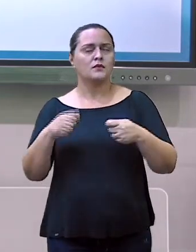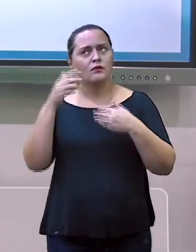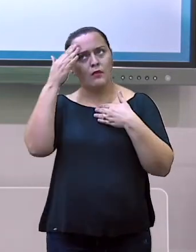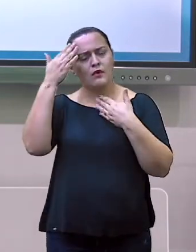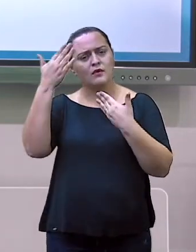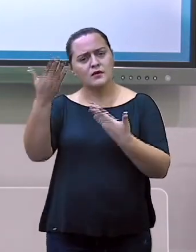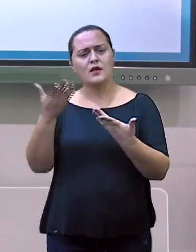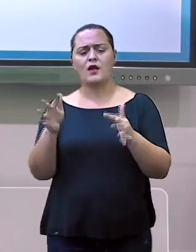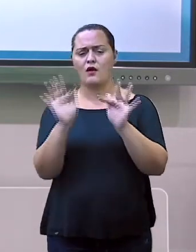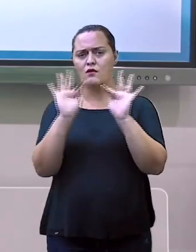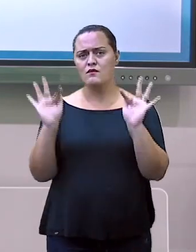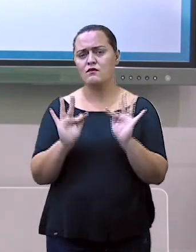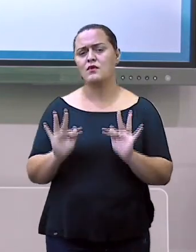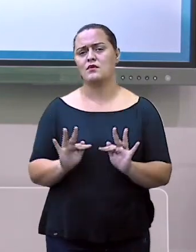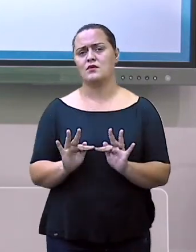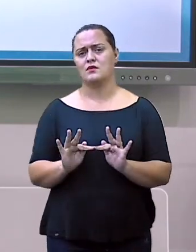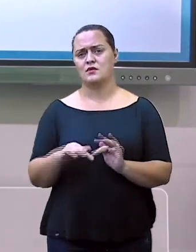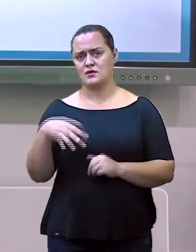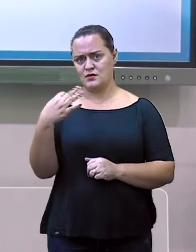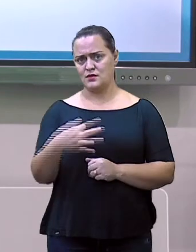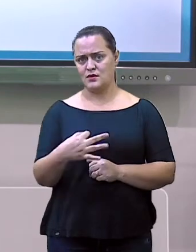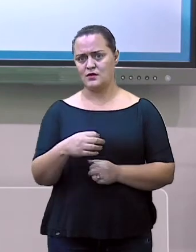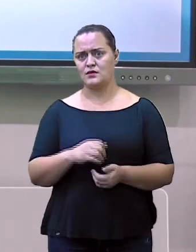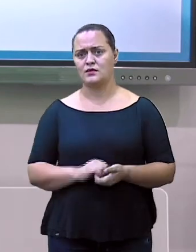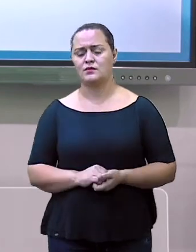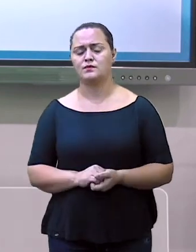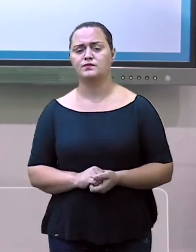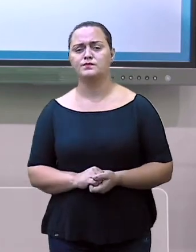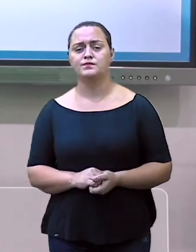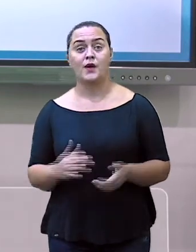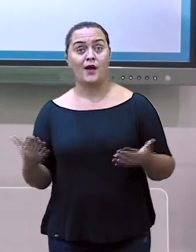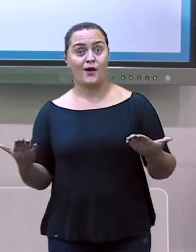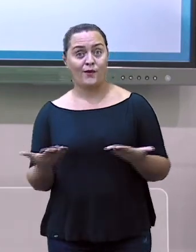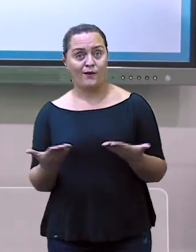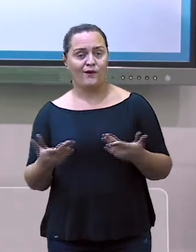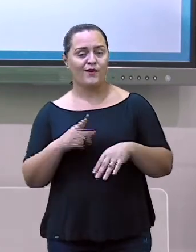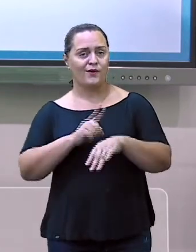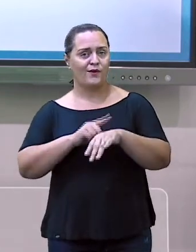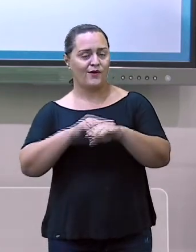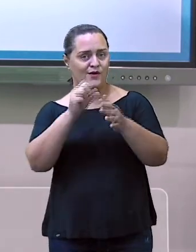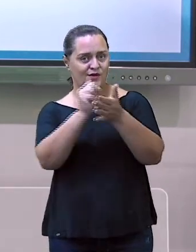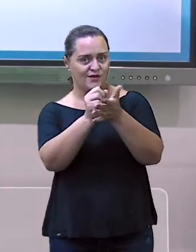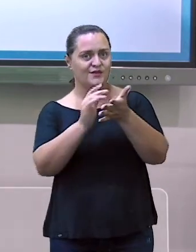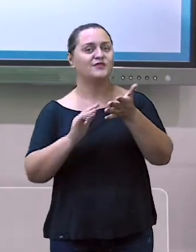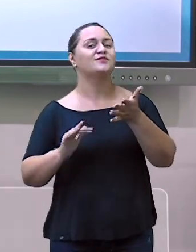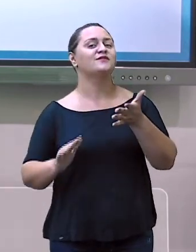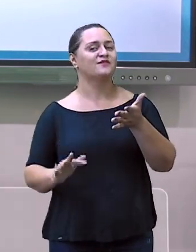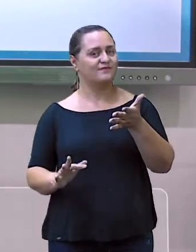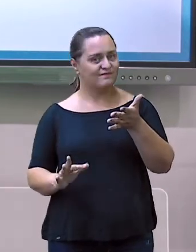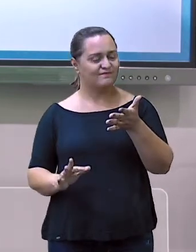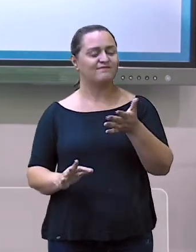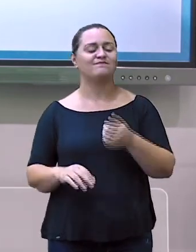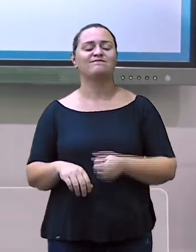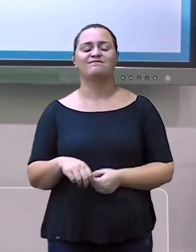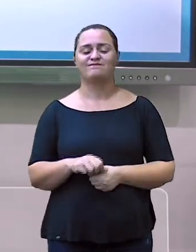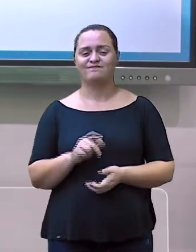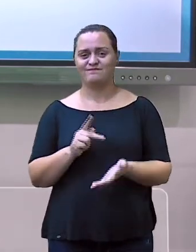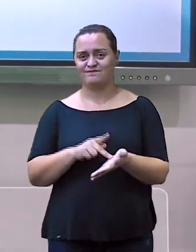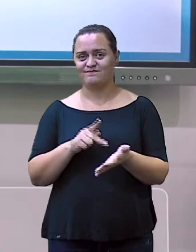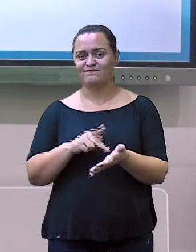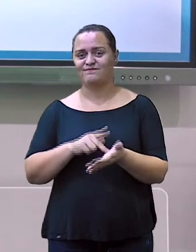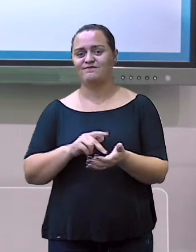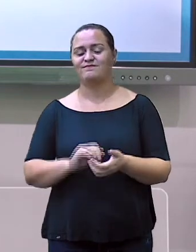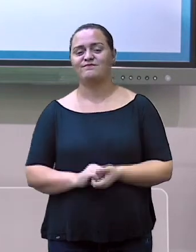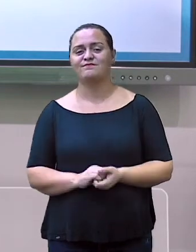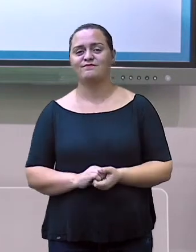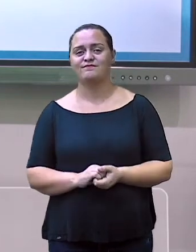agora é a hora da tarefa. Vocês pensaram que não ia ter tarefa? Não. Vamos analisar o nosso